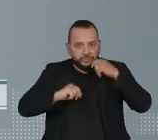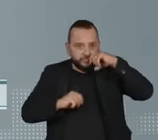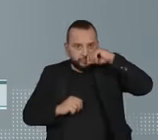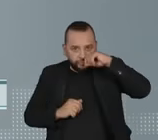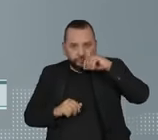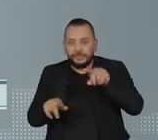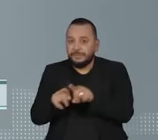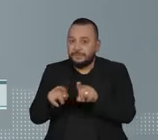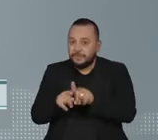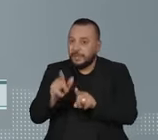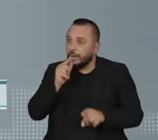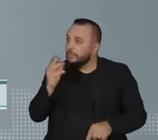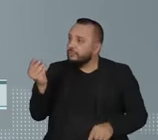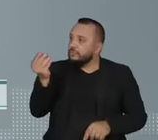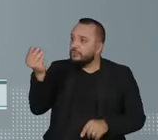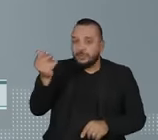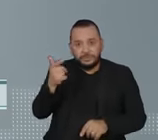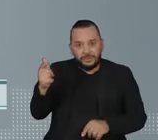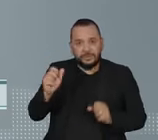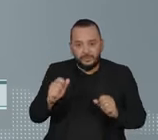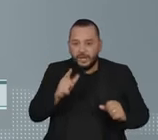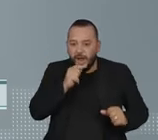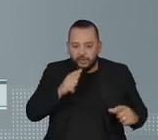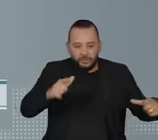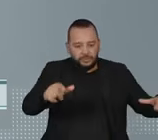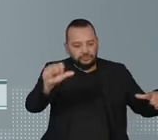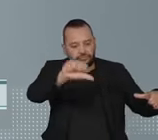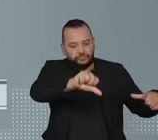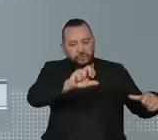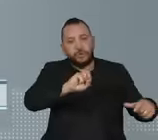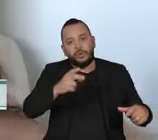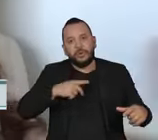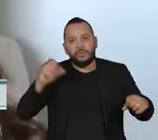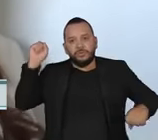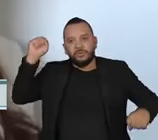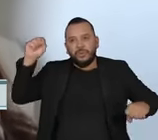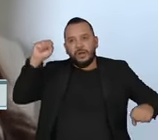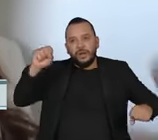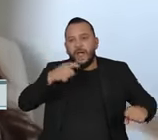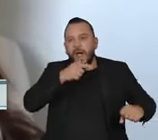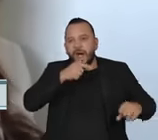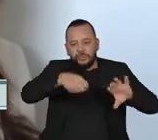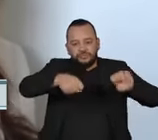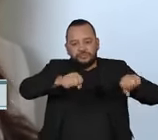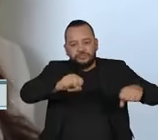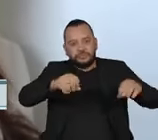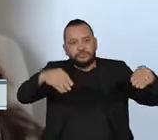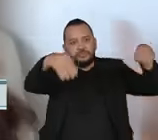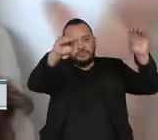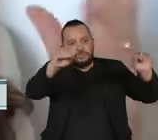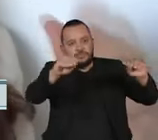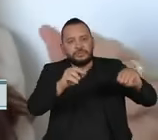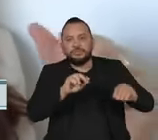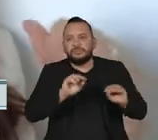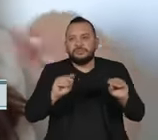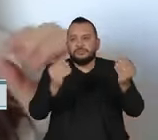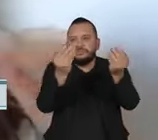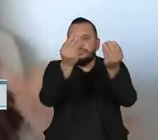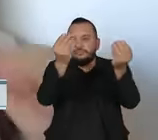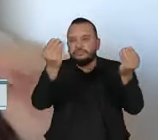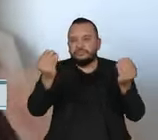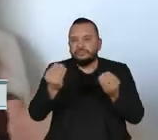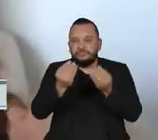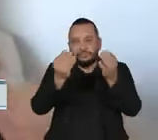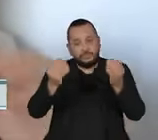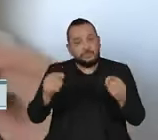umidificador, podem ser usadas bacias d'água ou toalhas molhadas. Atividades físicas ao ar livre, elas